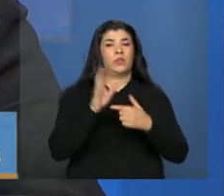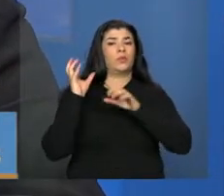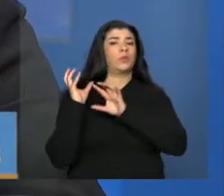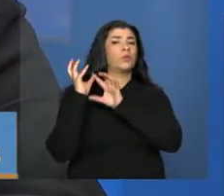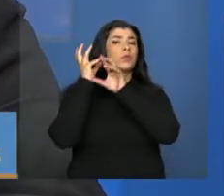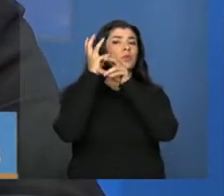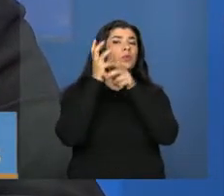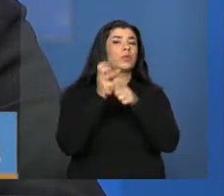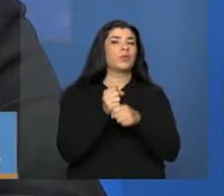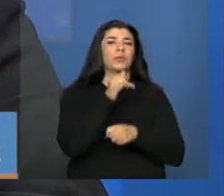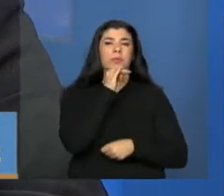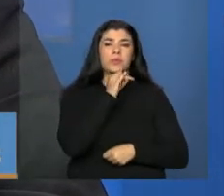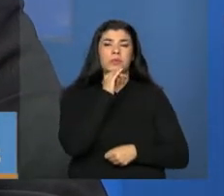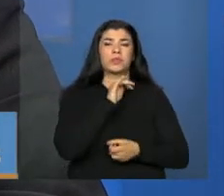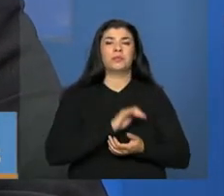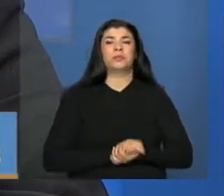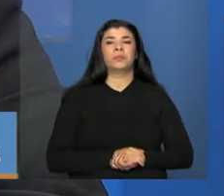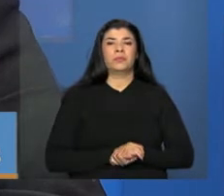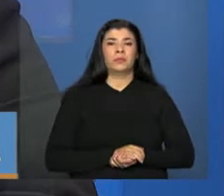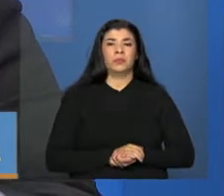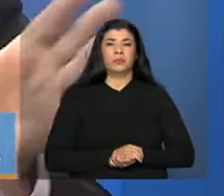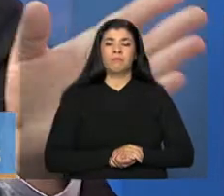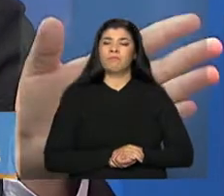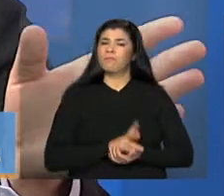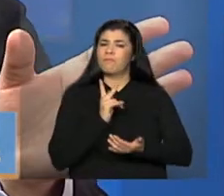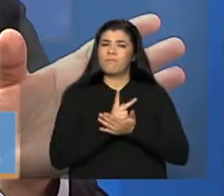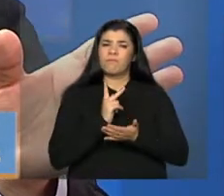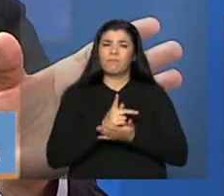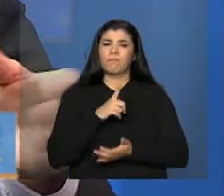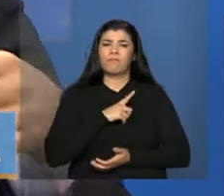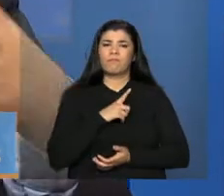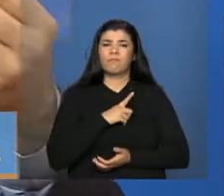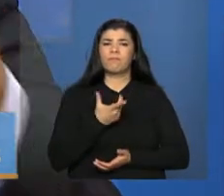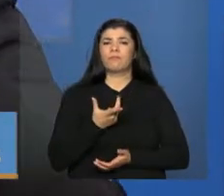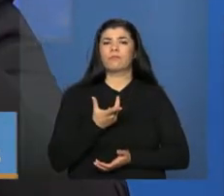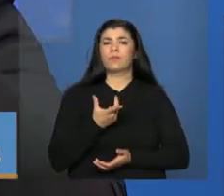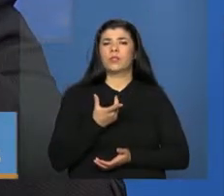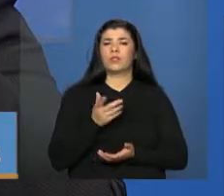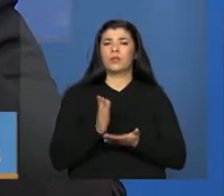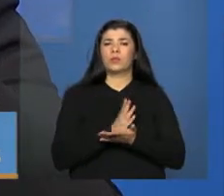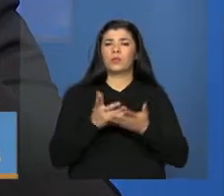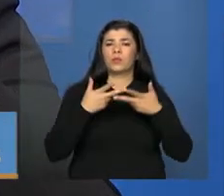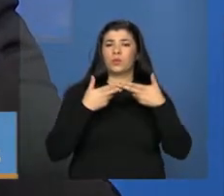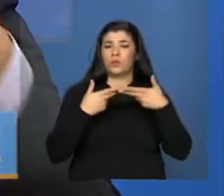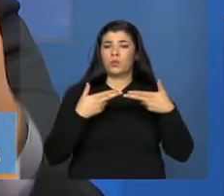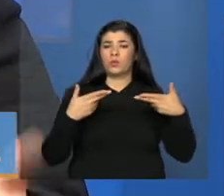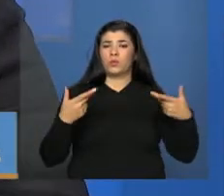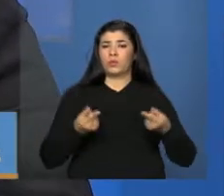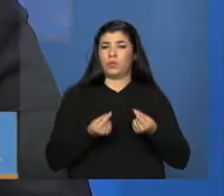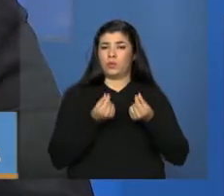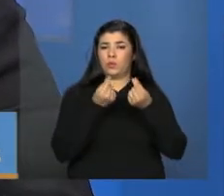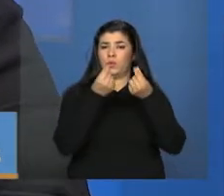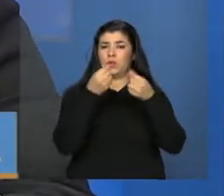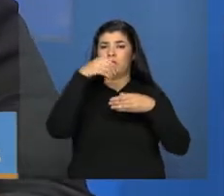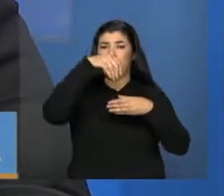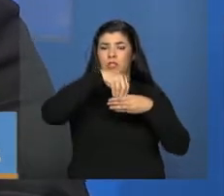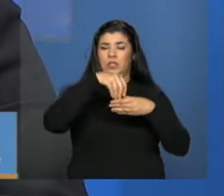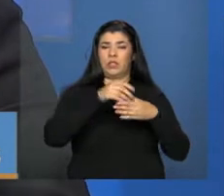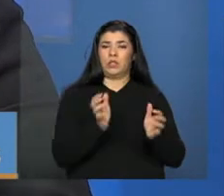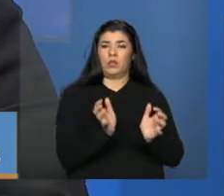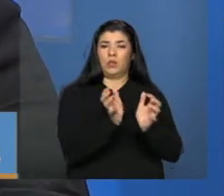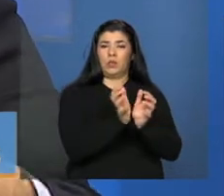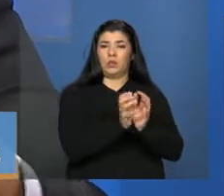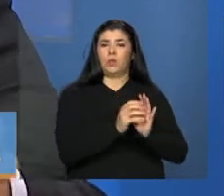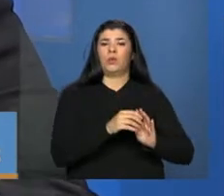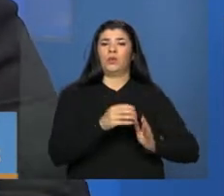igual o José Cruz colocou. Apesar do recurso para assistência social, para os serviços e